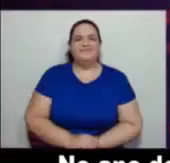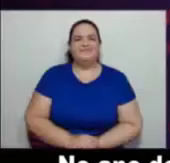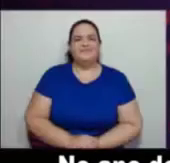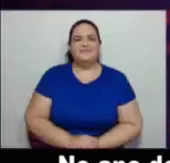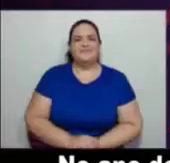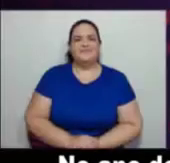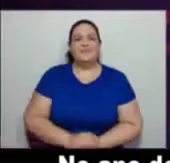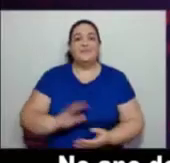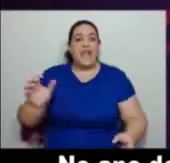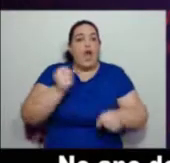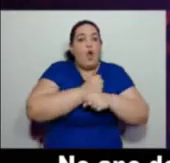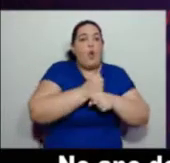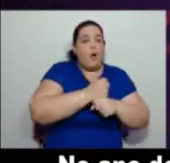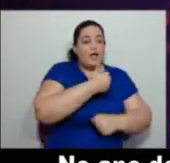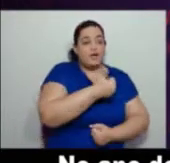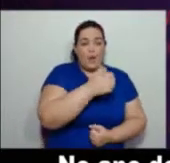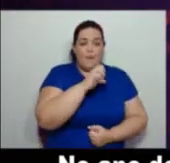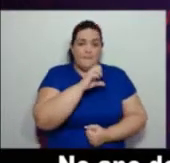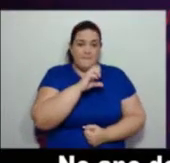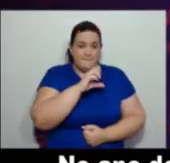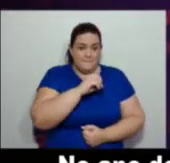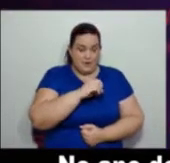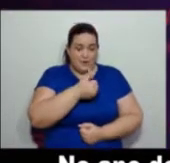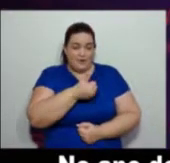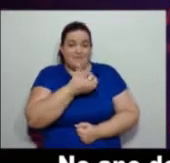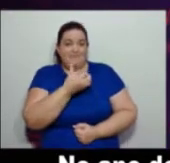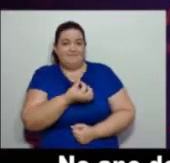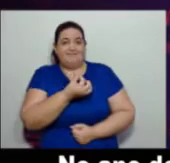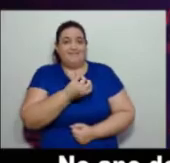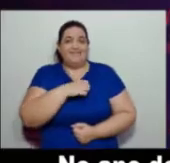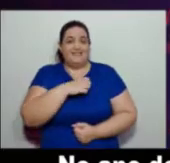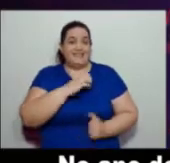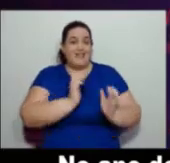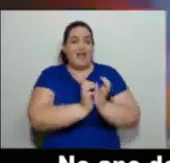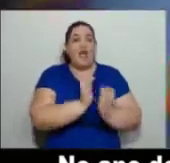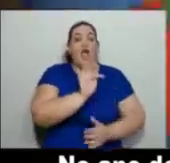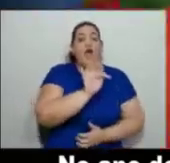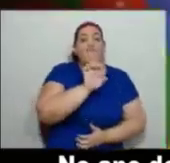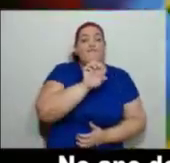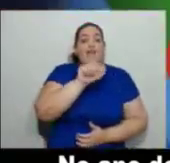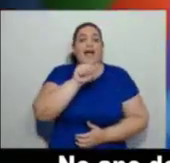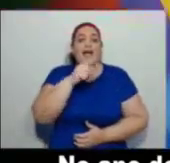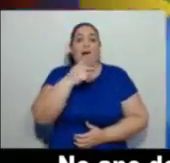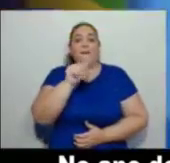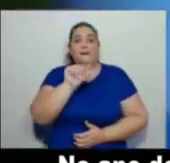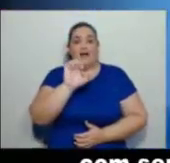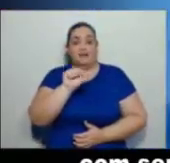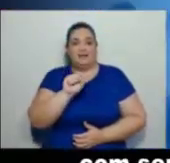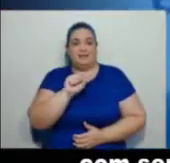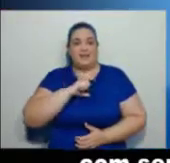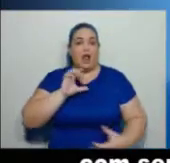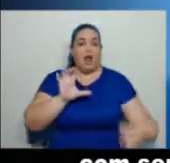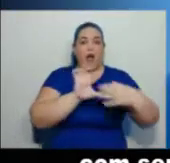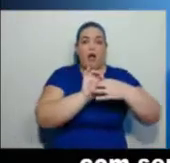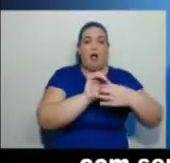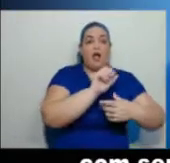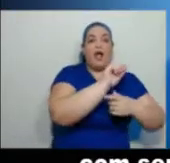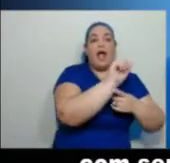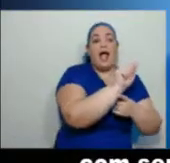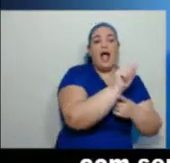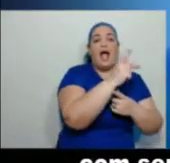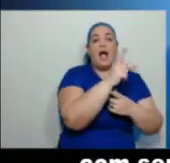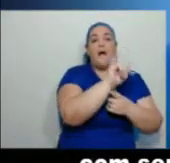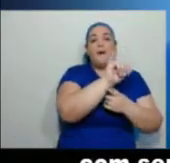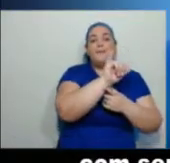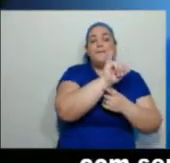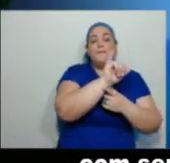No ano de 2016, a FEAPAIS Pernambuco firmou parceria com a Aplicap, com os seus produtos Pernambuco da Sorte